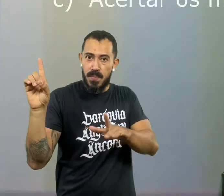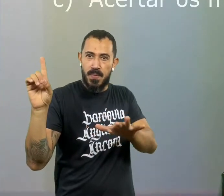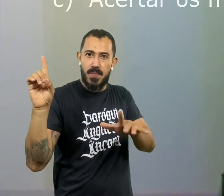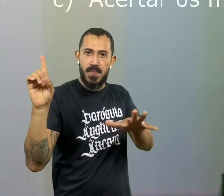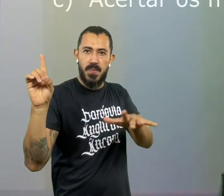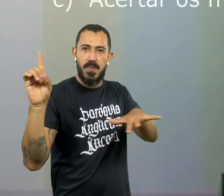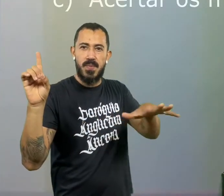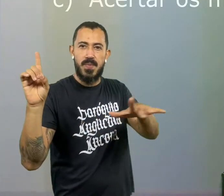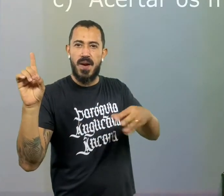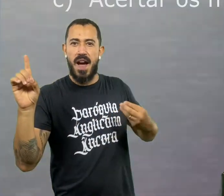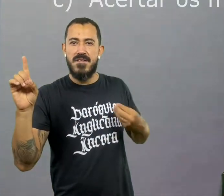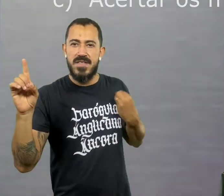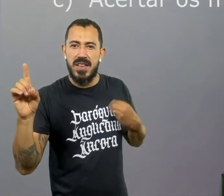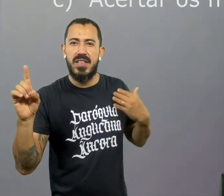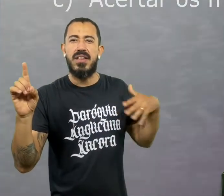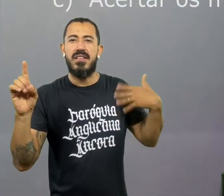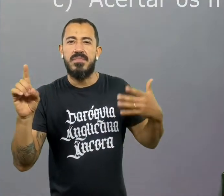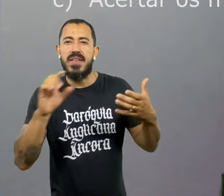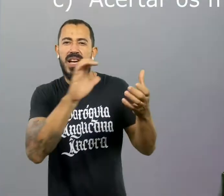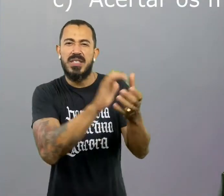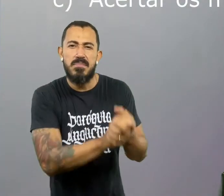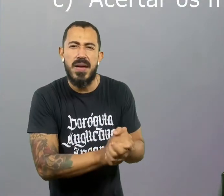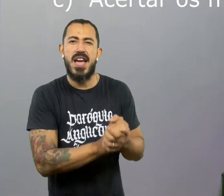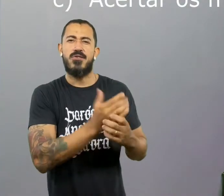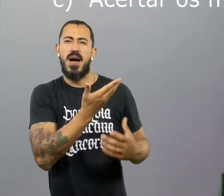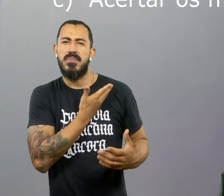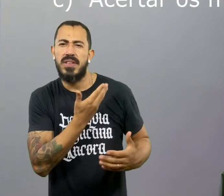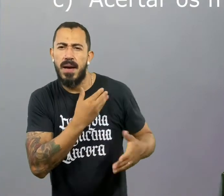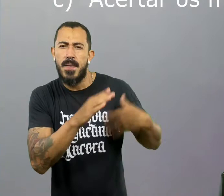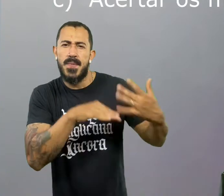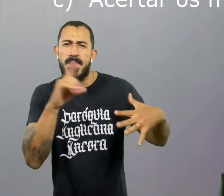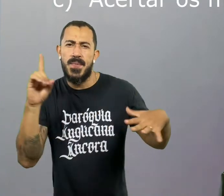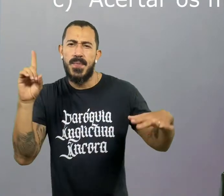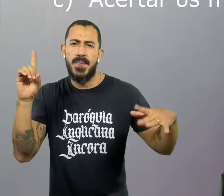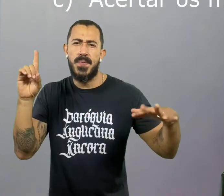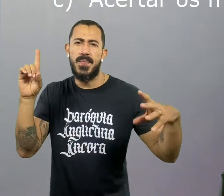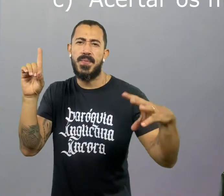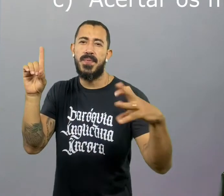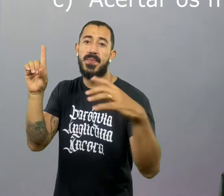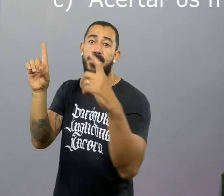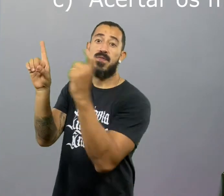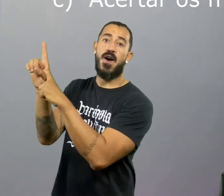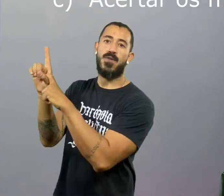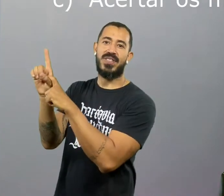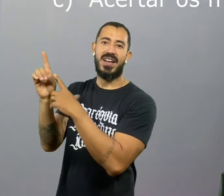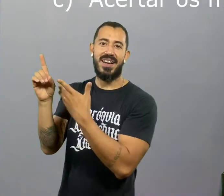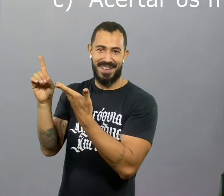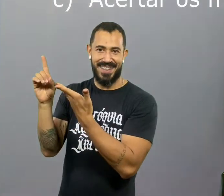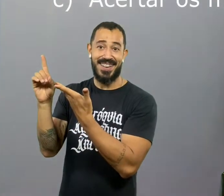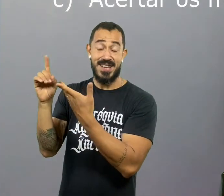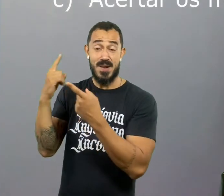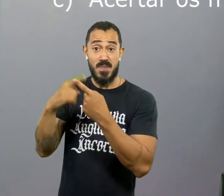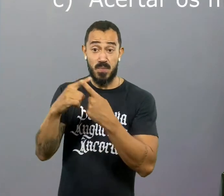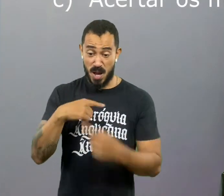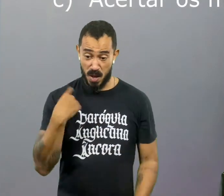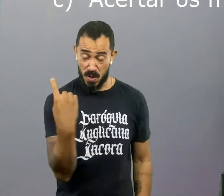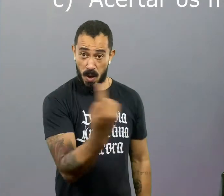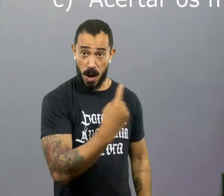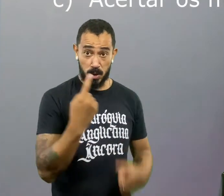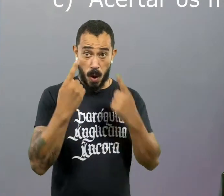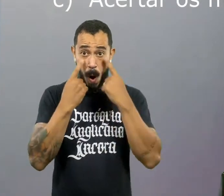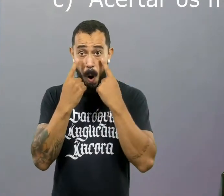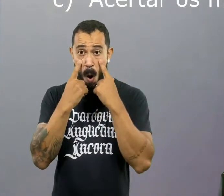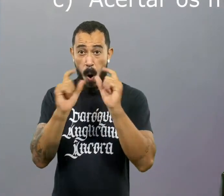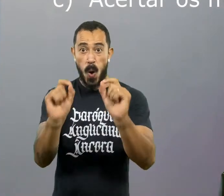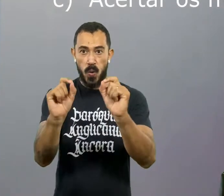para o louvor a Deus. Nosso casamento, amizade, tudo vem de Deus e retorna para Deus. É lá em Deus que nossos olhos estão